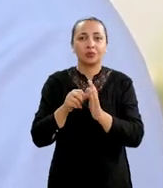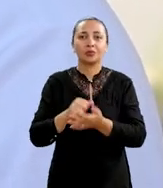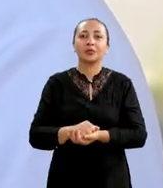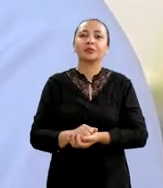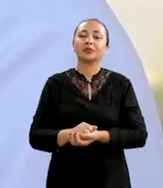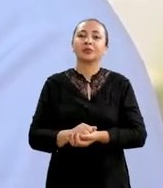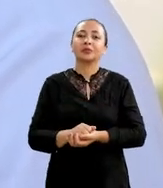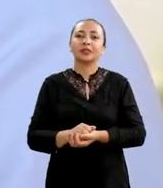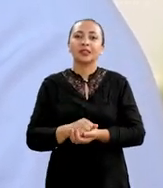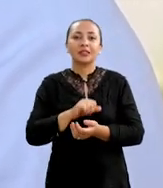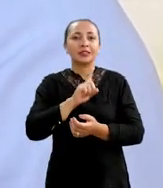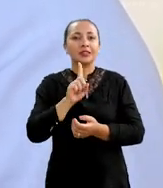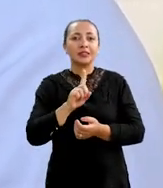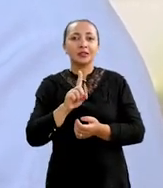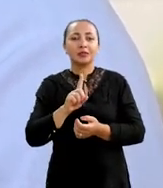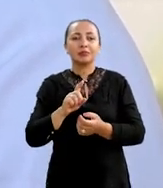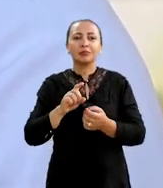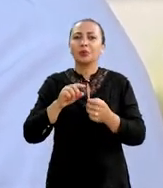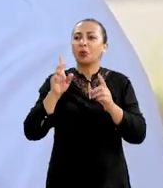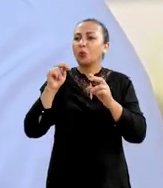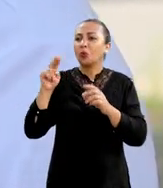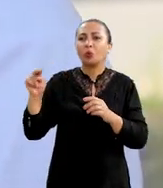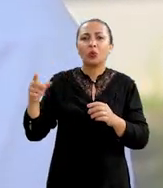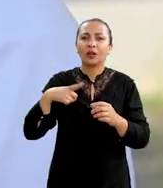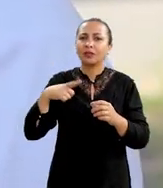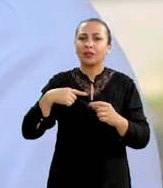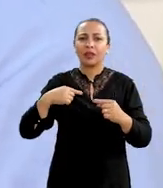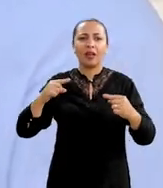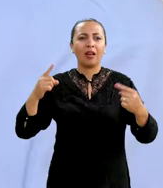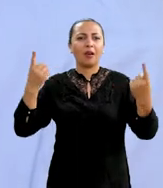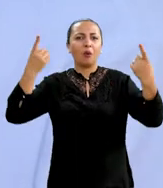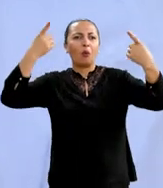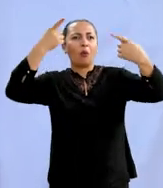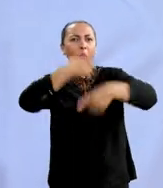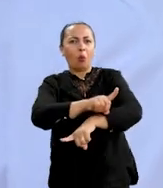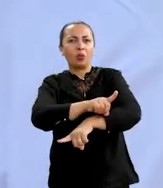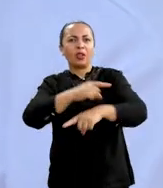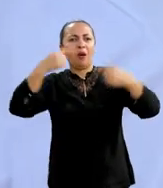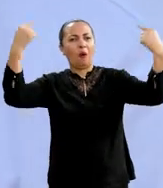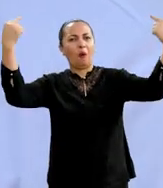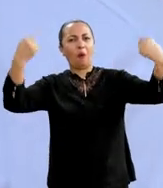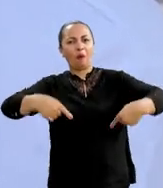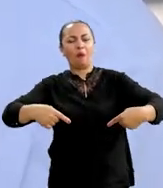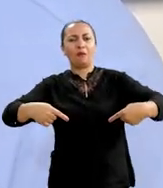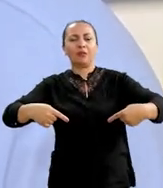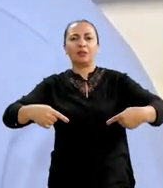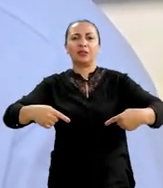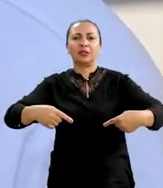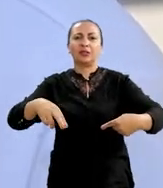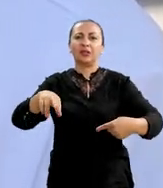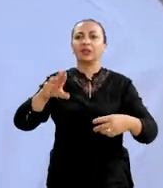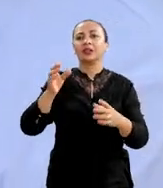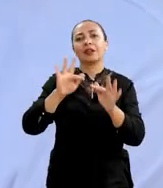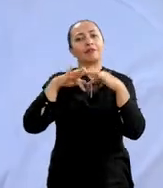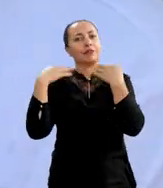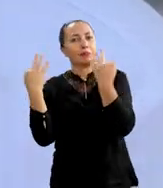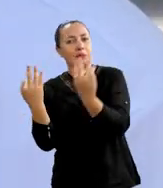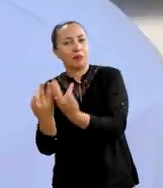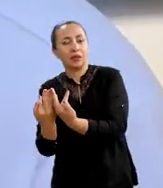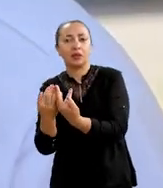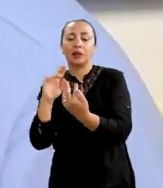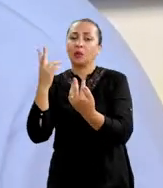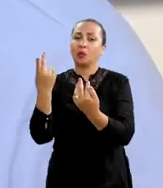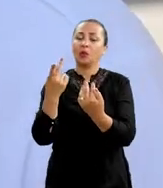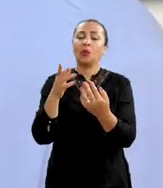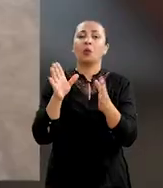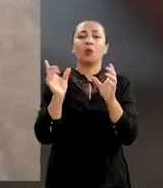projeto sem em nenhum momento haver conflito em relação a isso, tanto da parte da